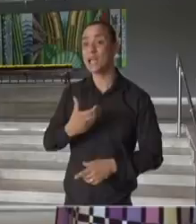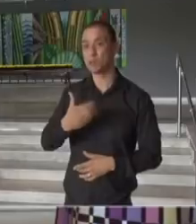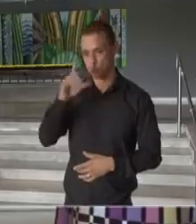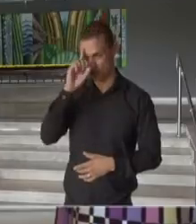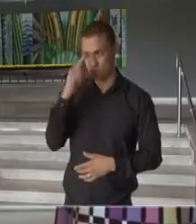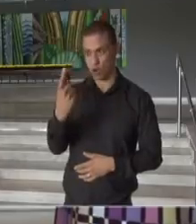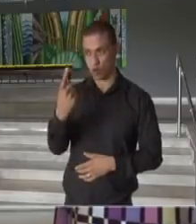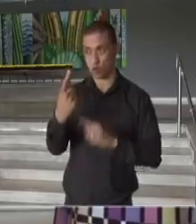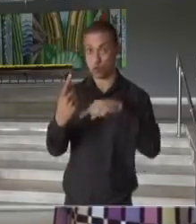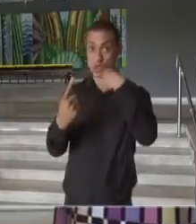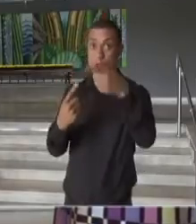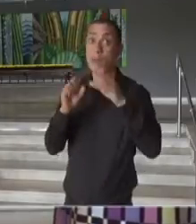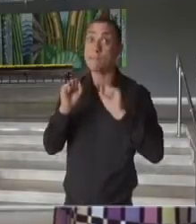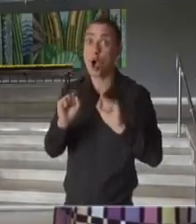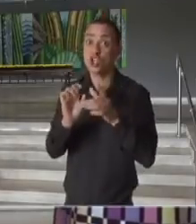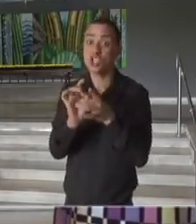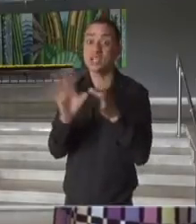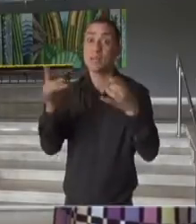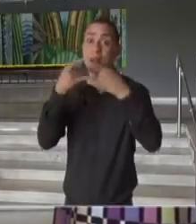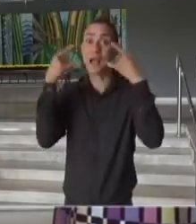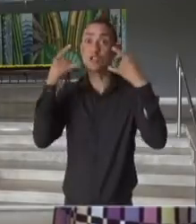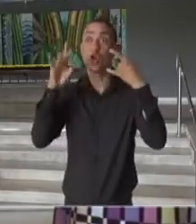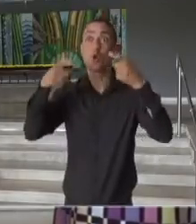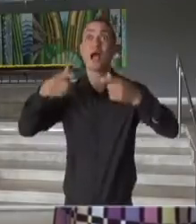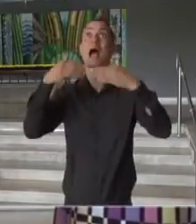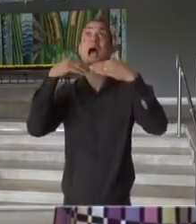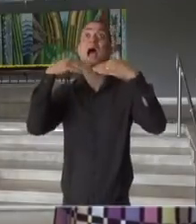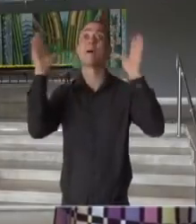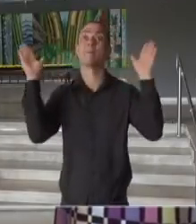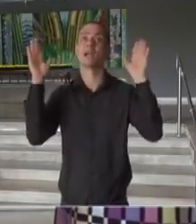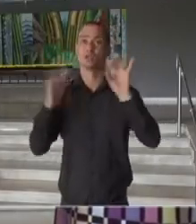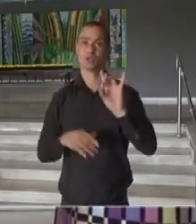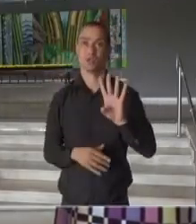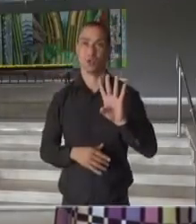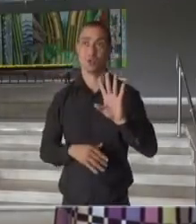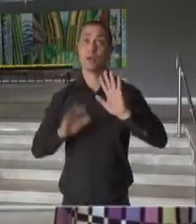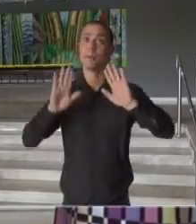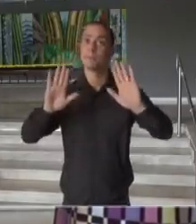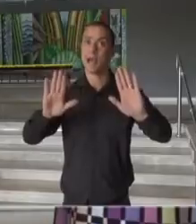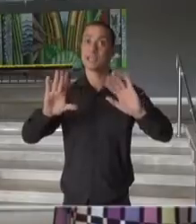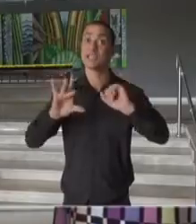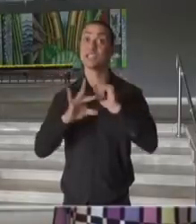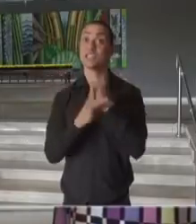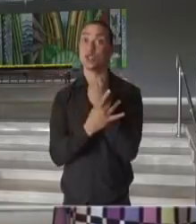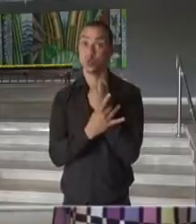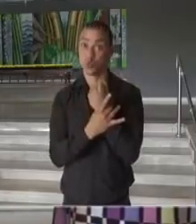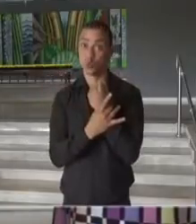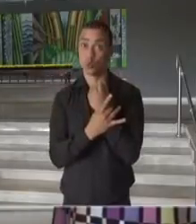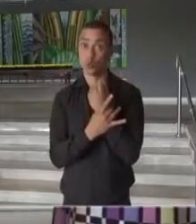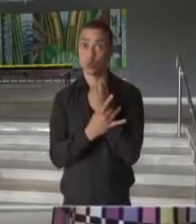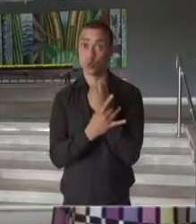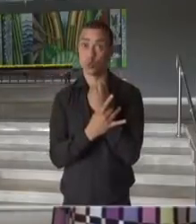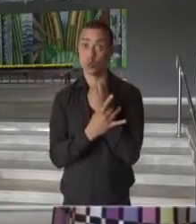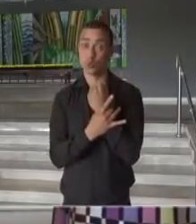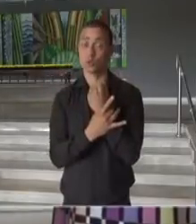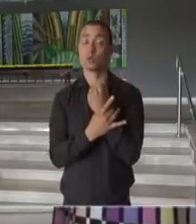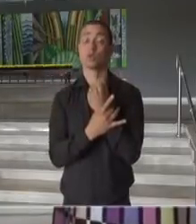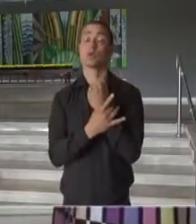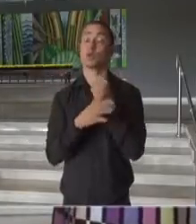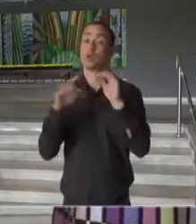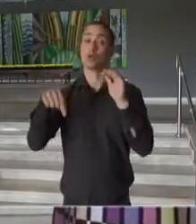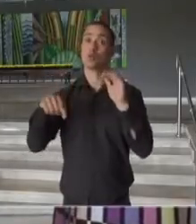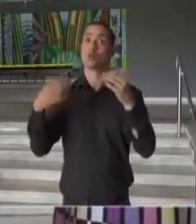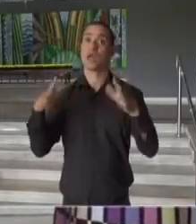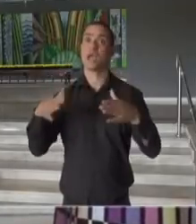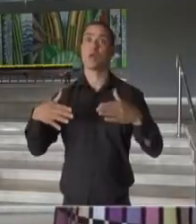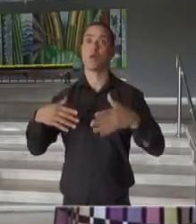máscaras já será liberado ao ar livre aqui em São Paulo, mas de forma segura, absolutamente segura. Nós aqui não